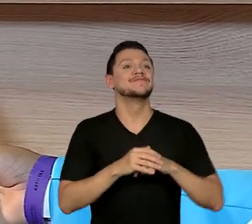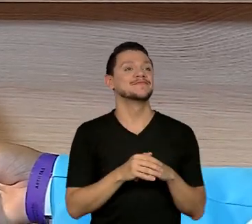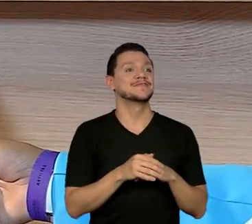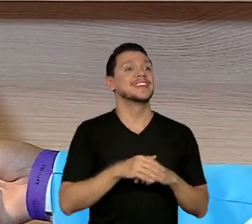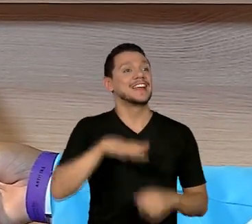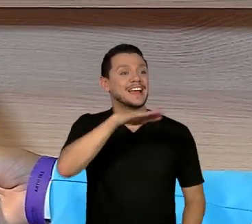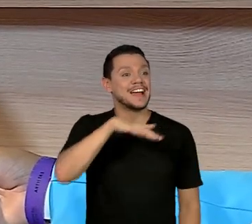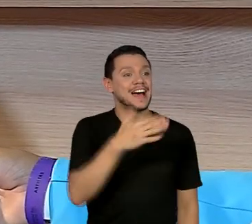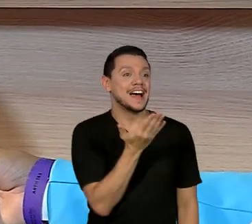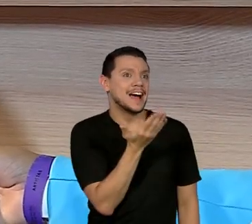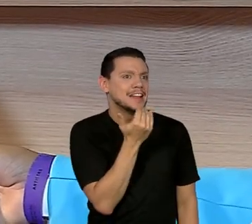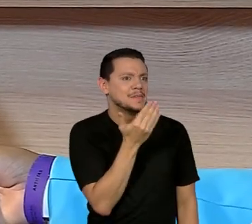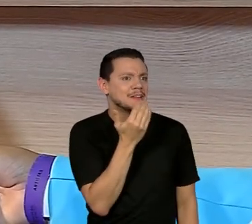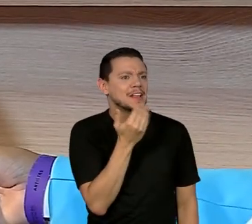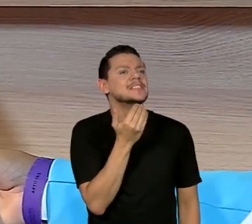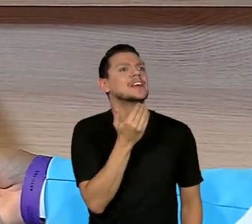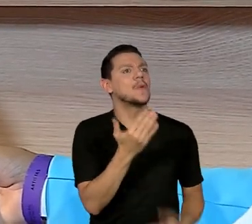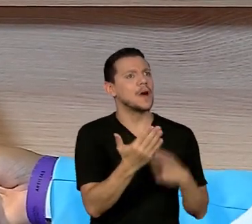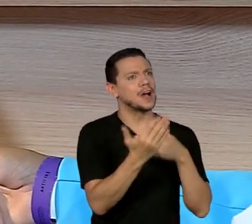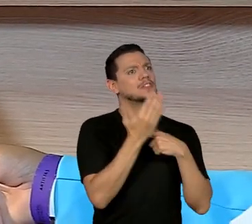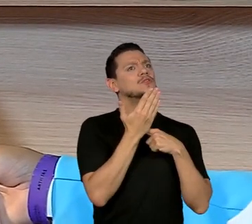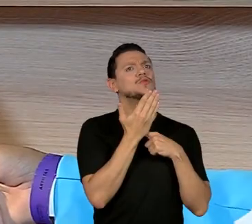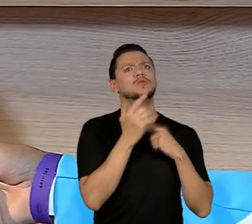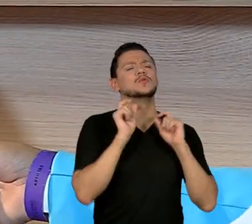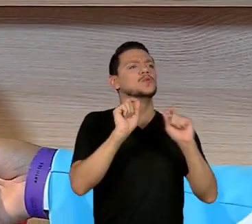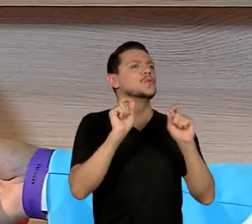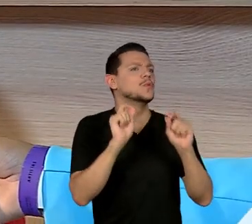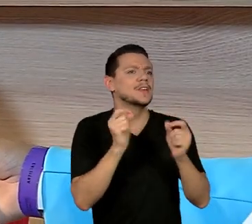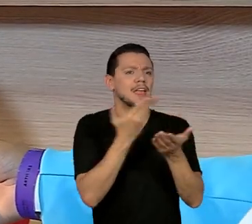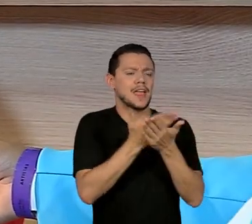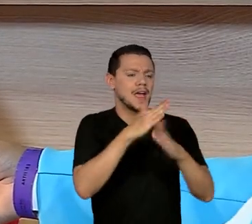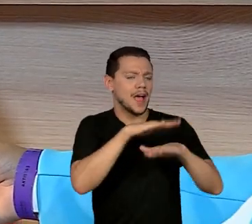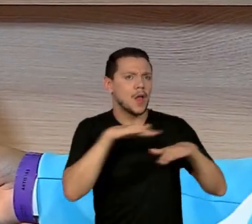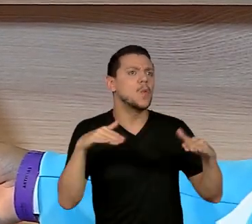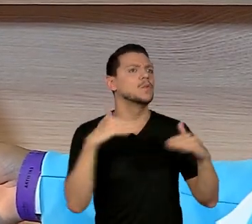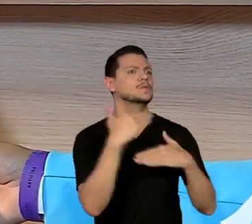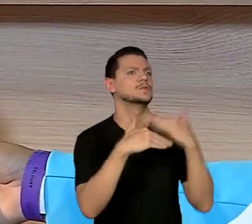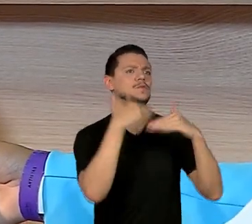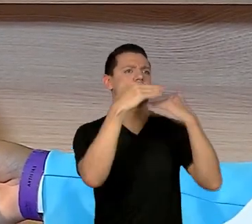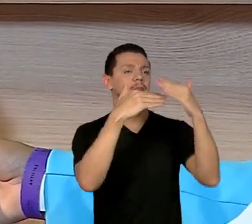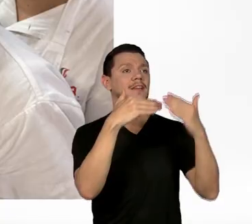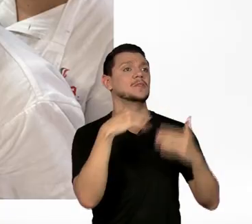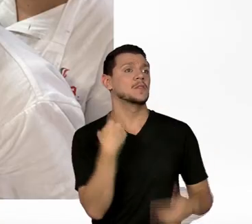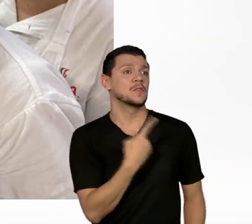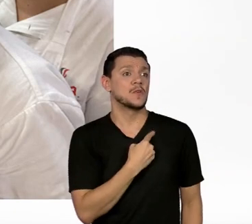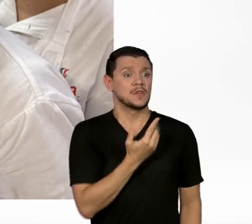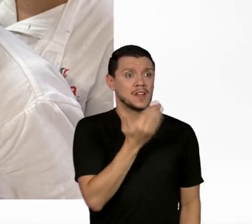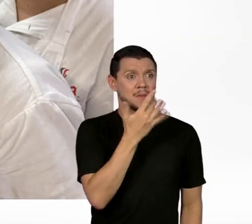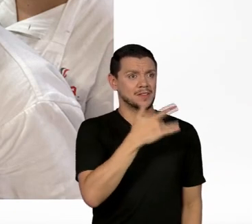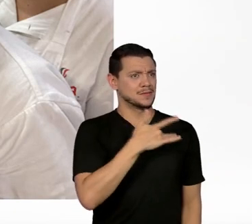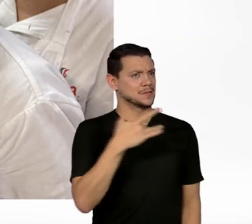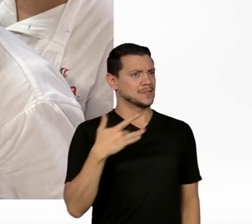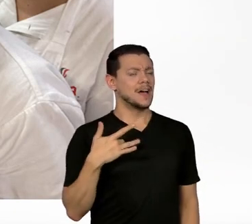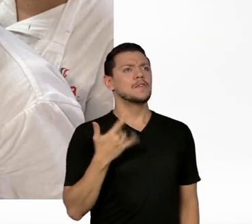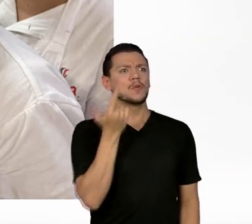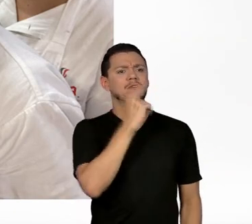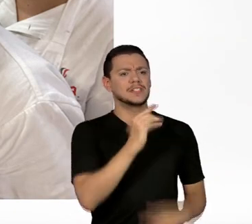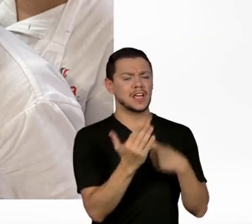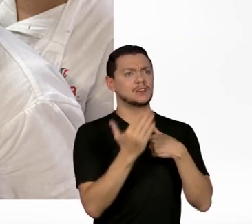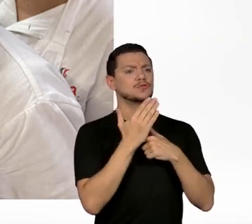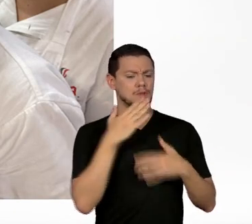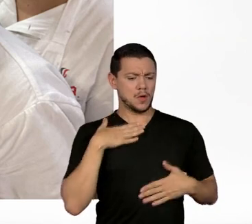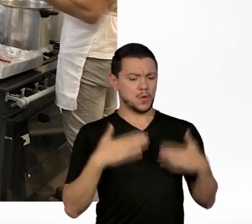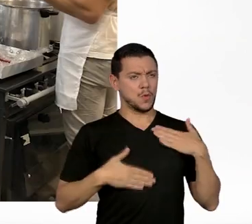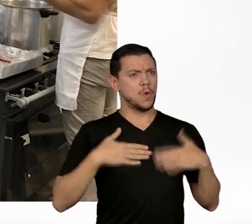ela ajuda muito o desenvolvimento do estudante. Então, quando a gente tem uma alimentação saudável, a gente também tem um desenvolvimento do